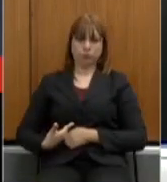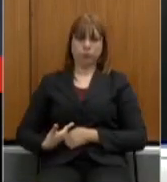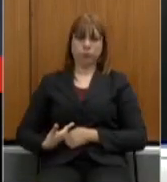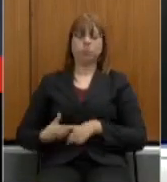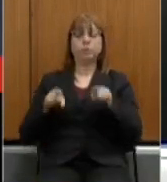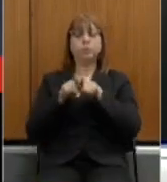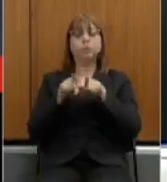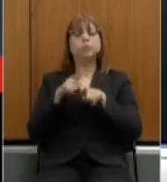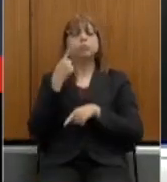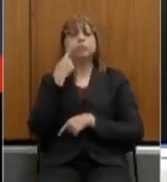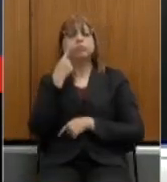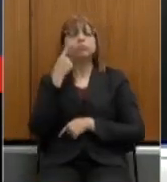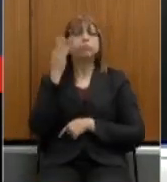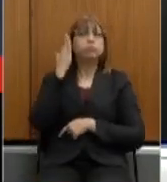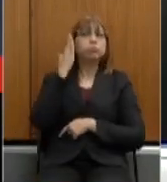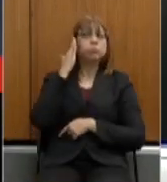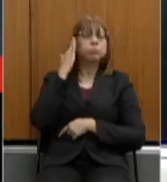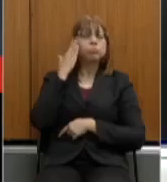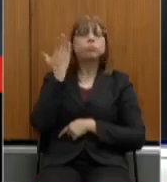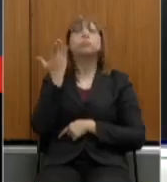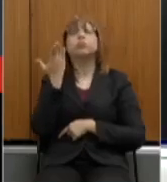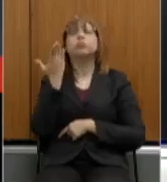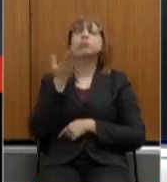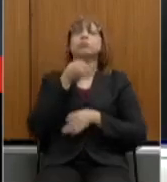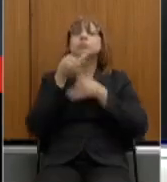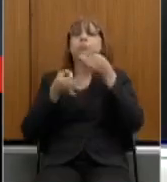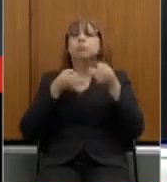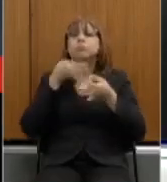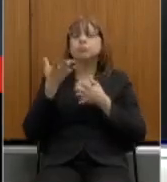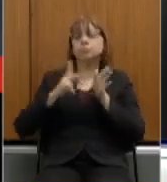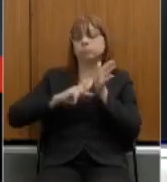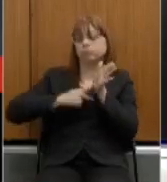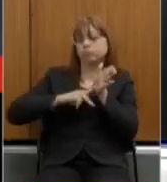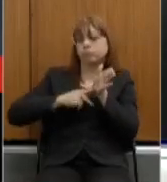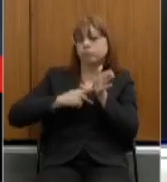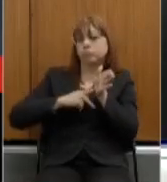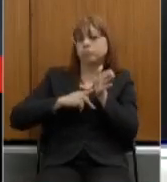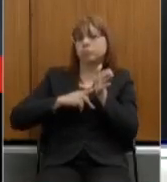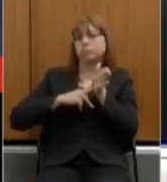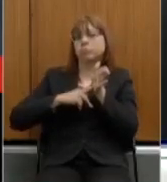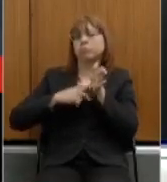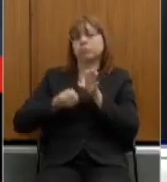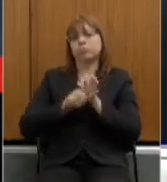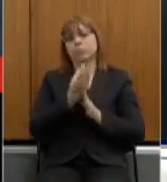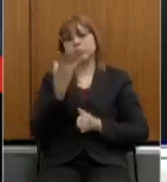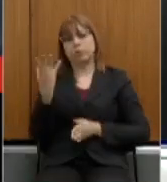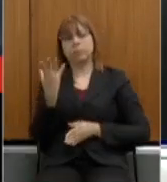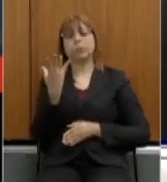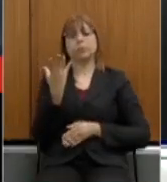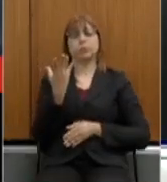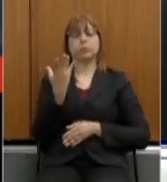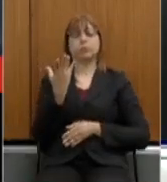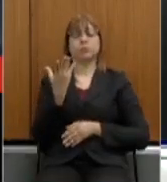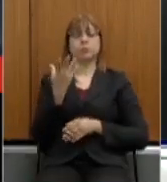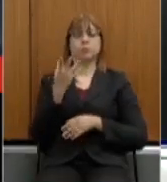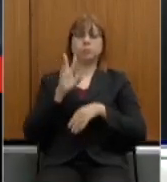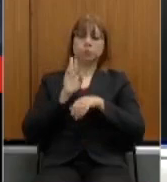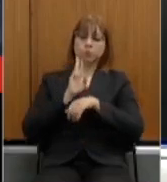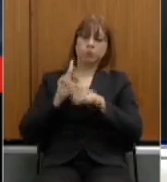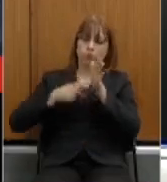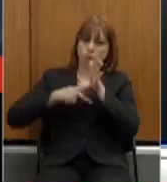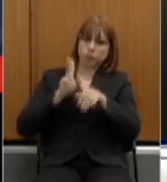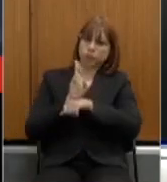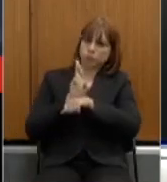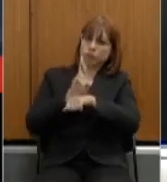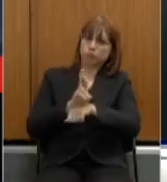as representações sindicais das diversas categorias de servidores públicos estaduais e recolher, junto a elas,